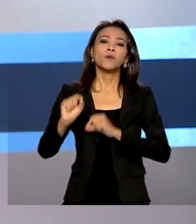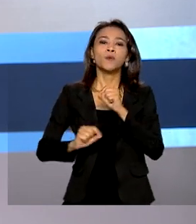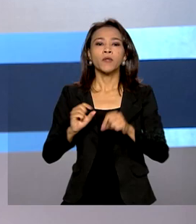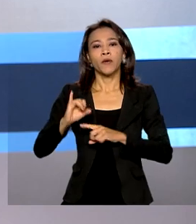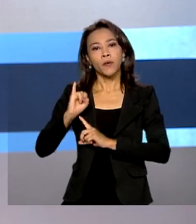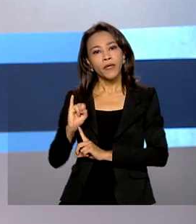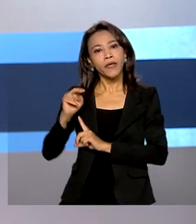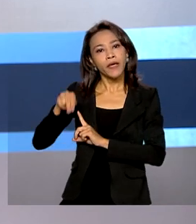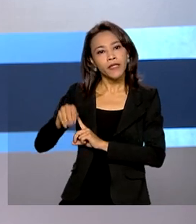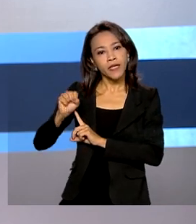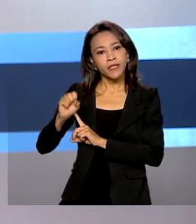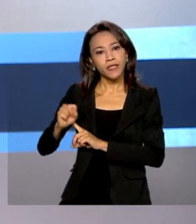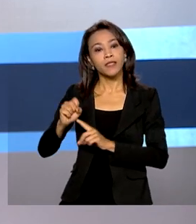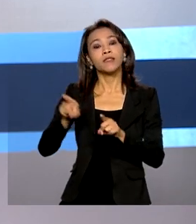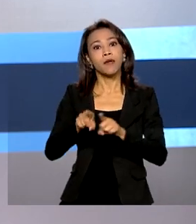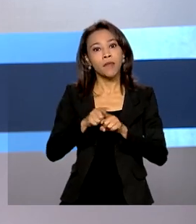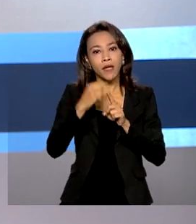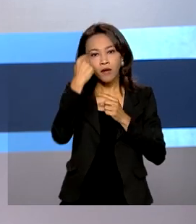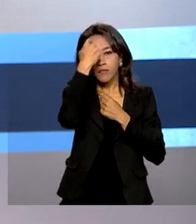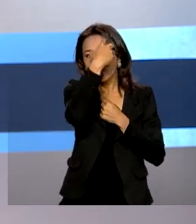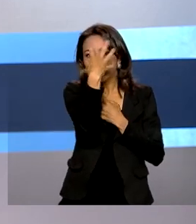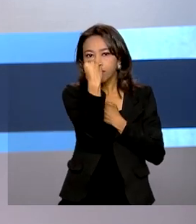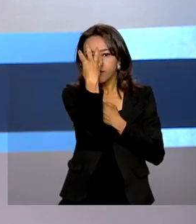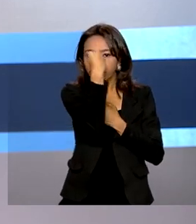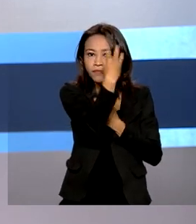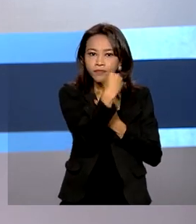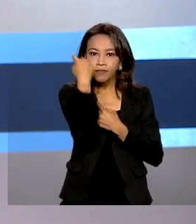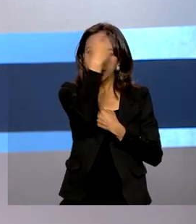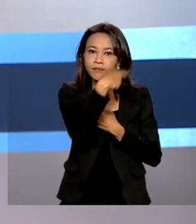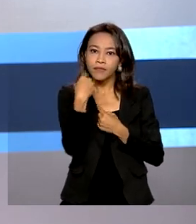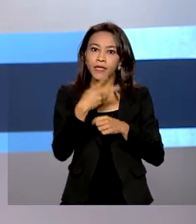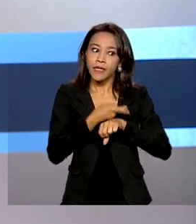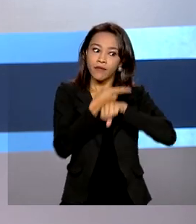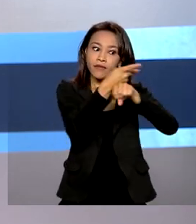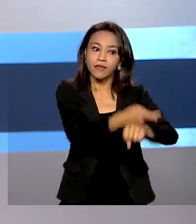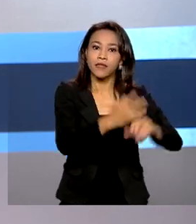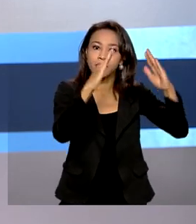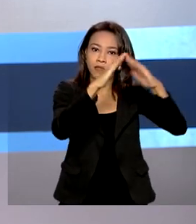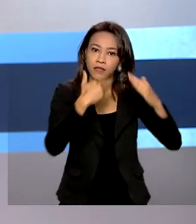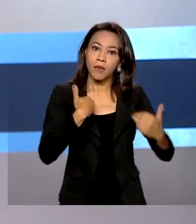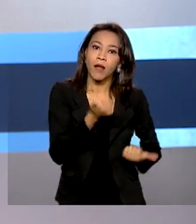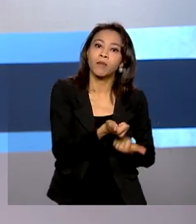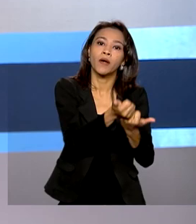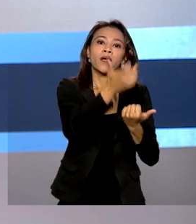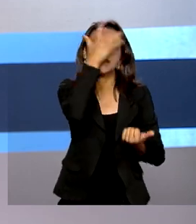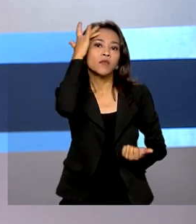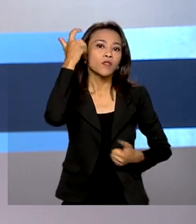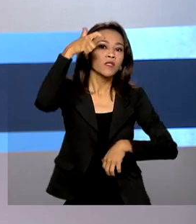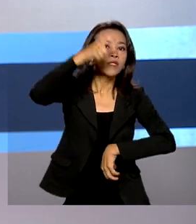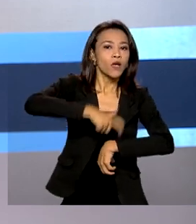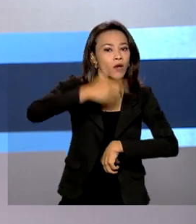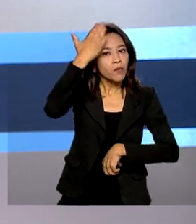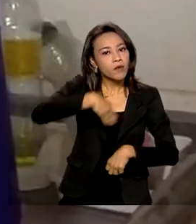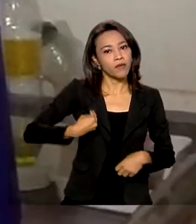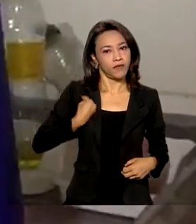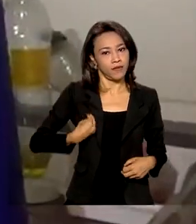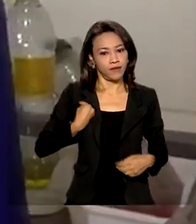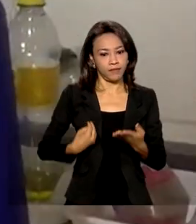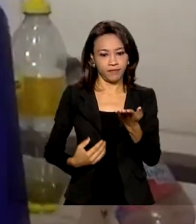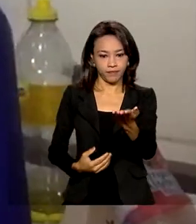Social adotou a biometria facial e a visita domiciliar para ajudar os beneficiários na hora da comprovação.